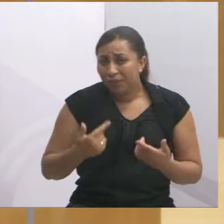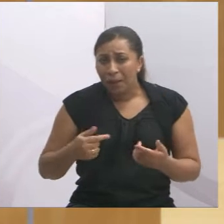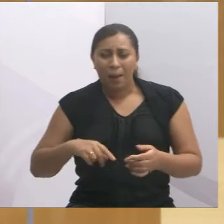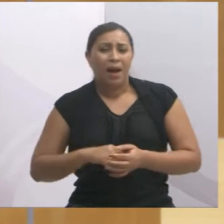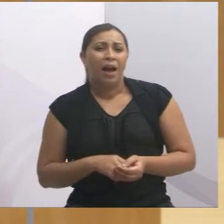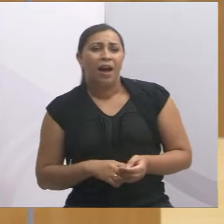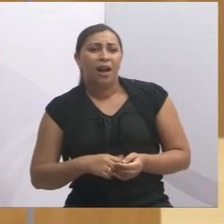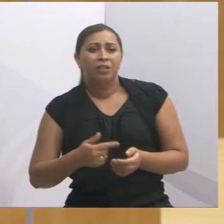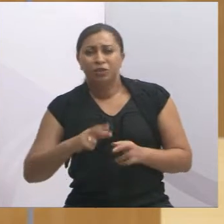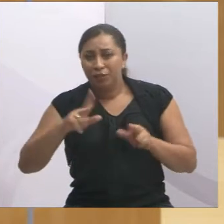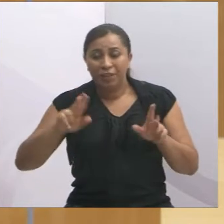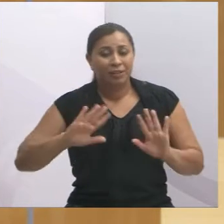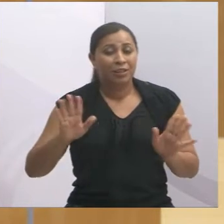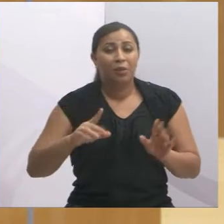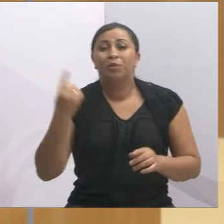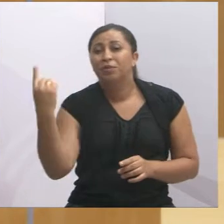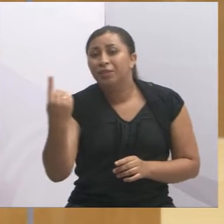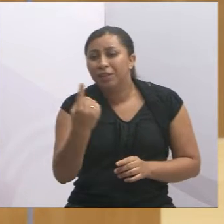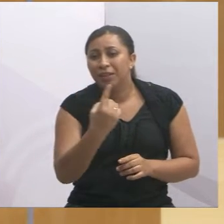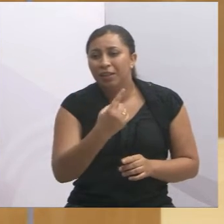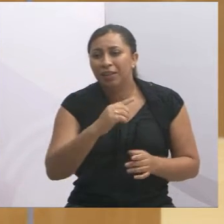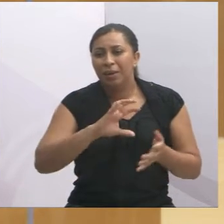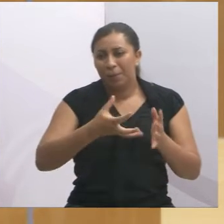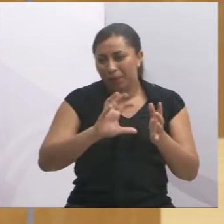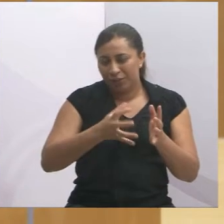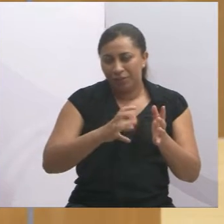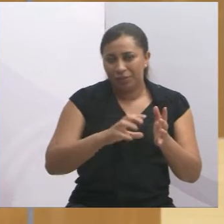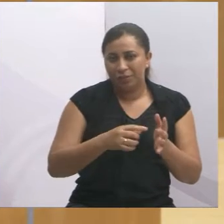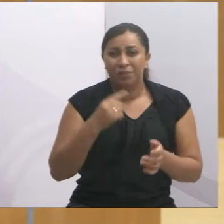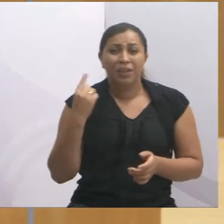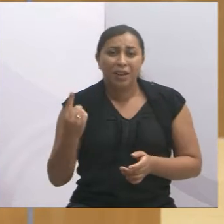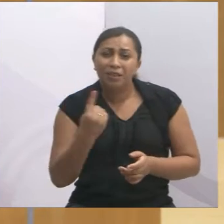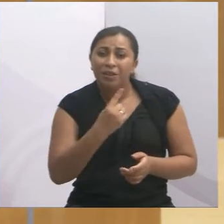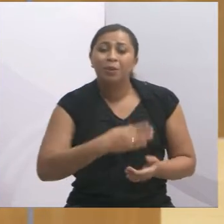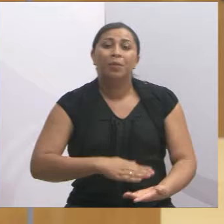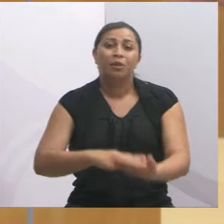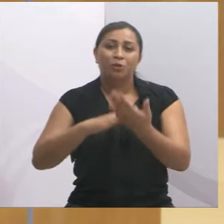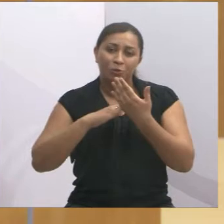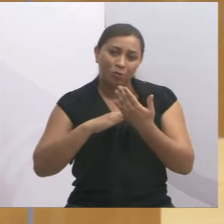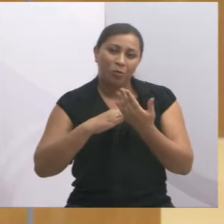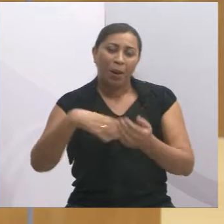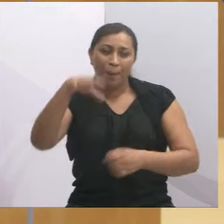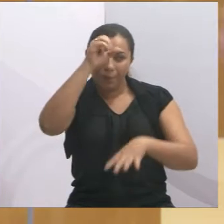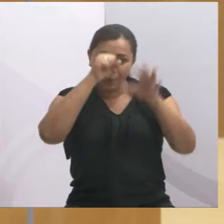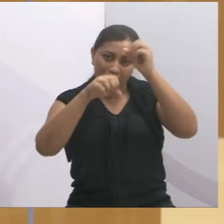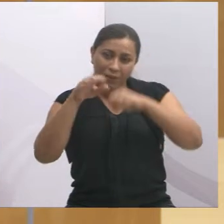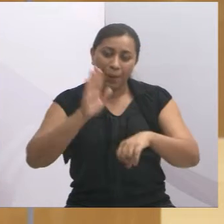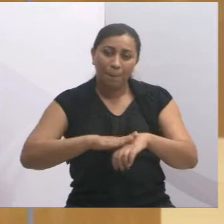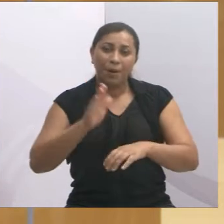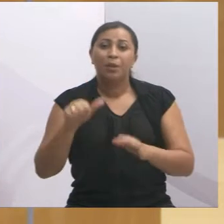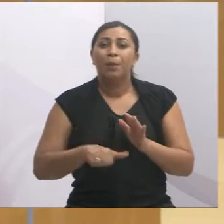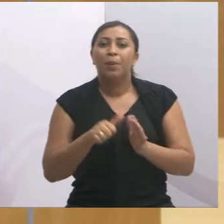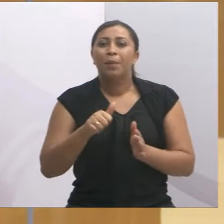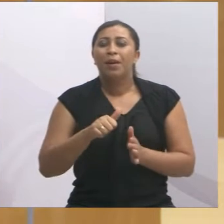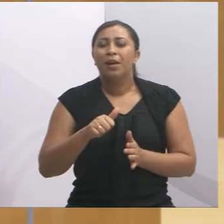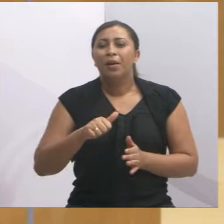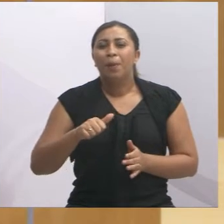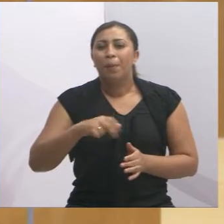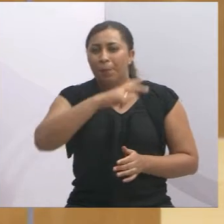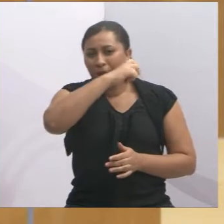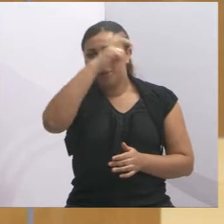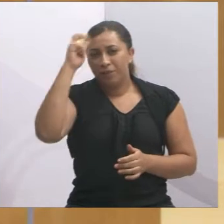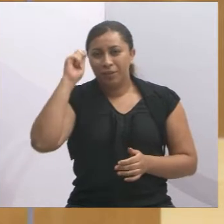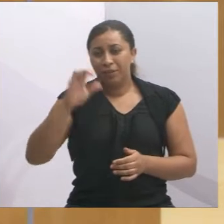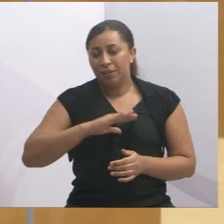partido, eu falo que cada um contribuiu para a nossa cidade de Jacareidez, quem foi o primeiro prefeito da cidade até hoje, e